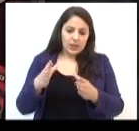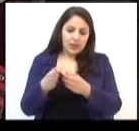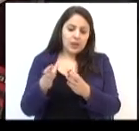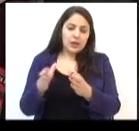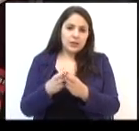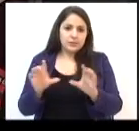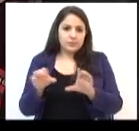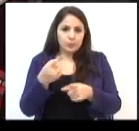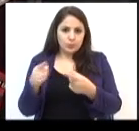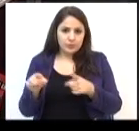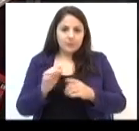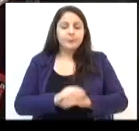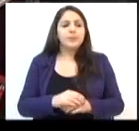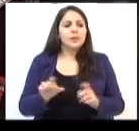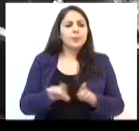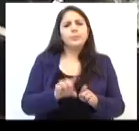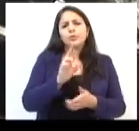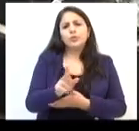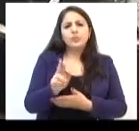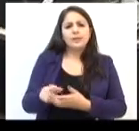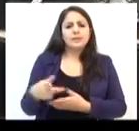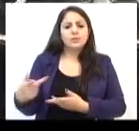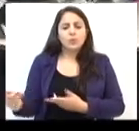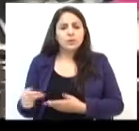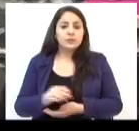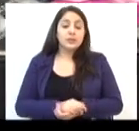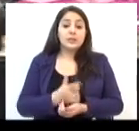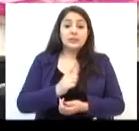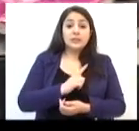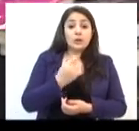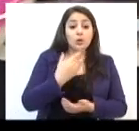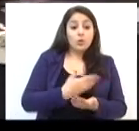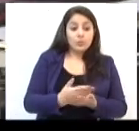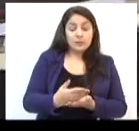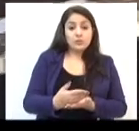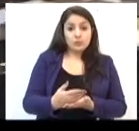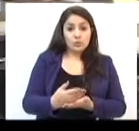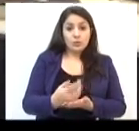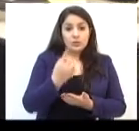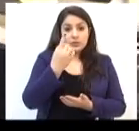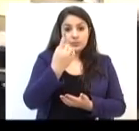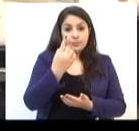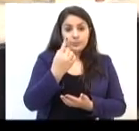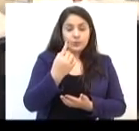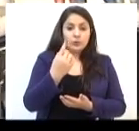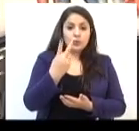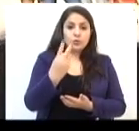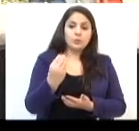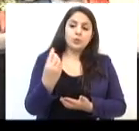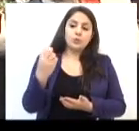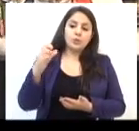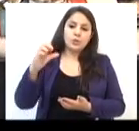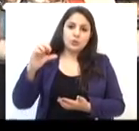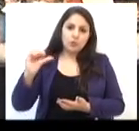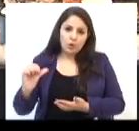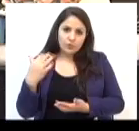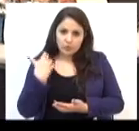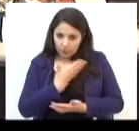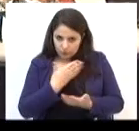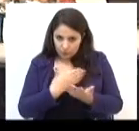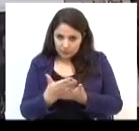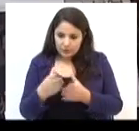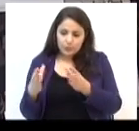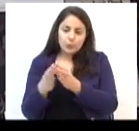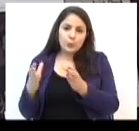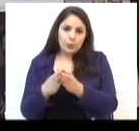em várias cidades do Brasil. Star Beatles tem como banda, desde 2009, mais de 900 shows em todo o território